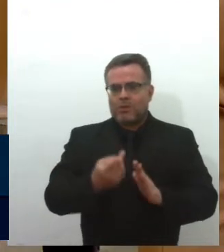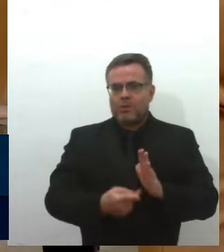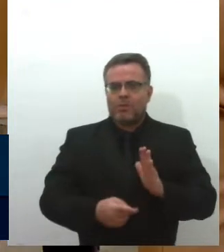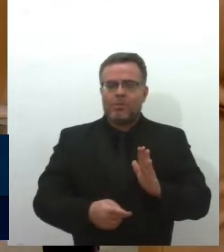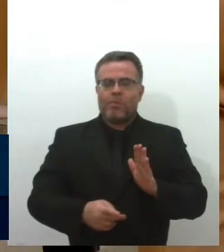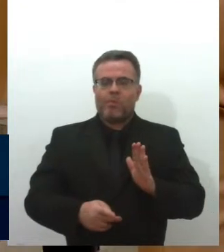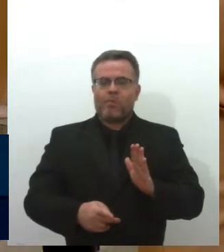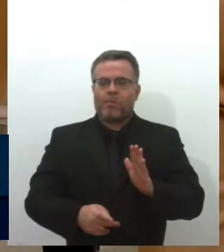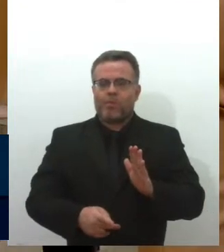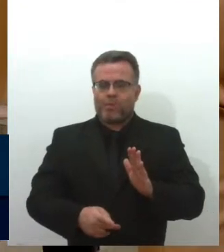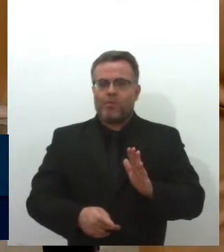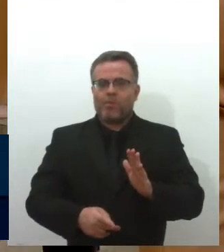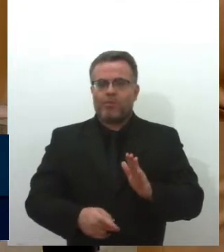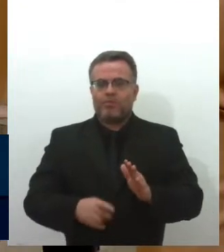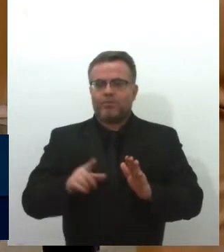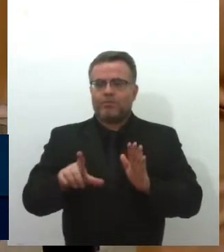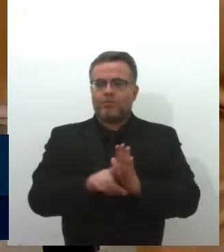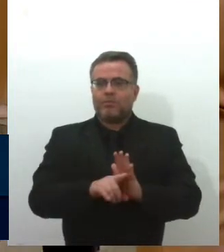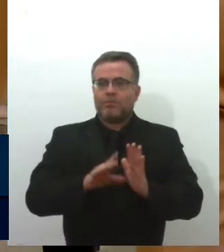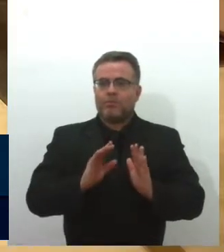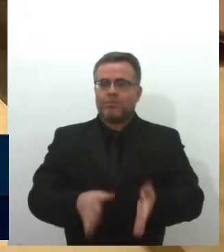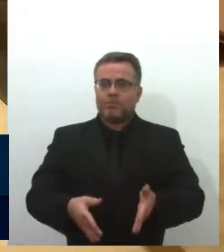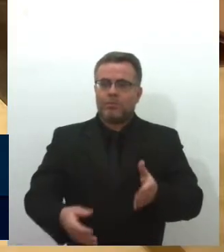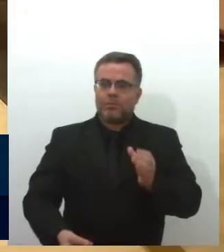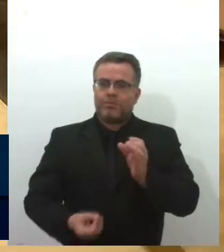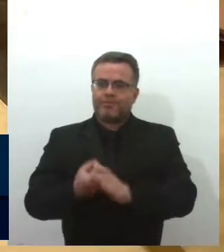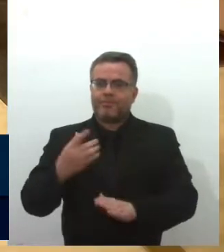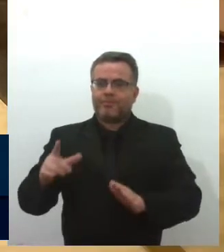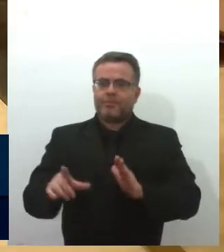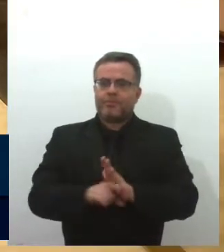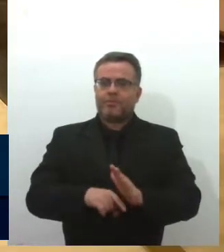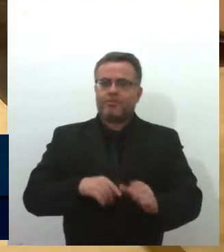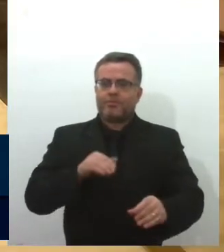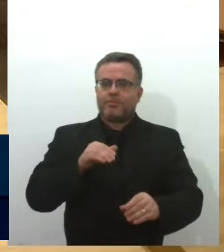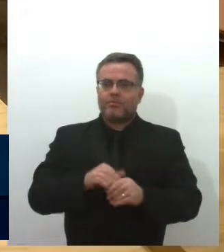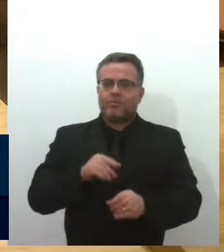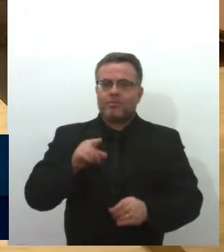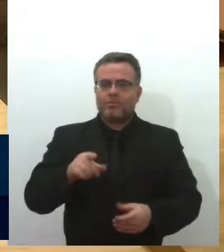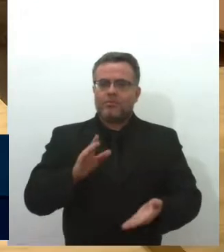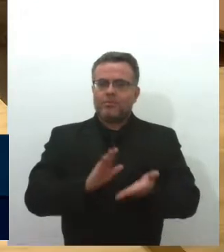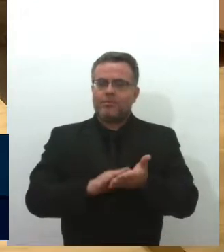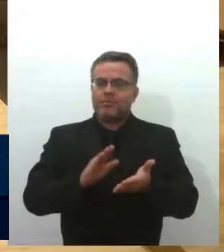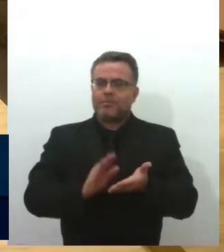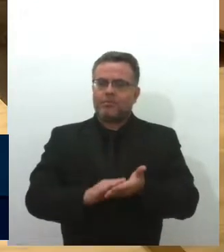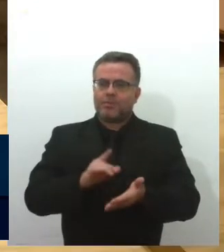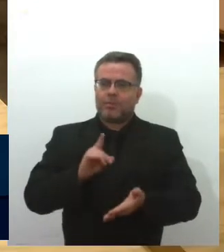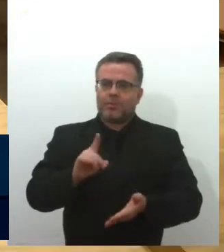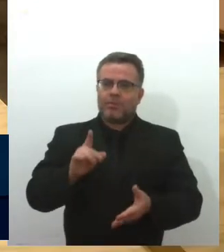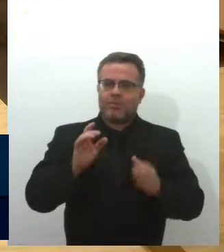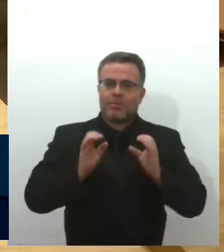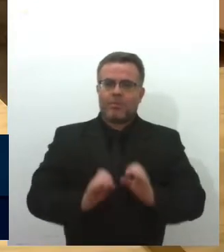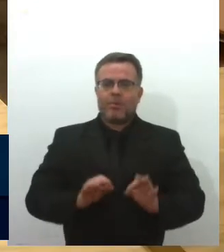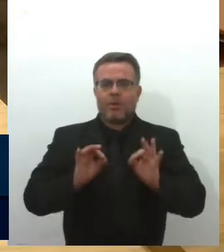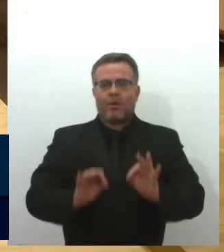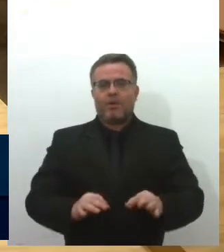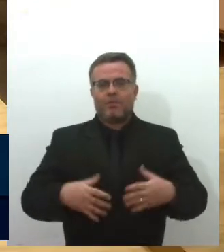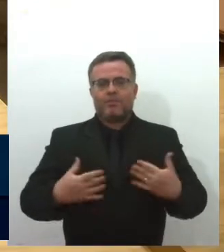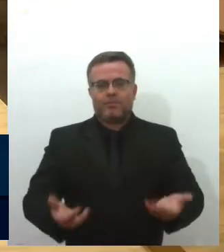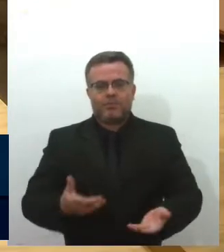vossa excelência que tive a oportunidade de votar, que lhe parabenizei a época e da